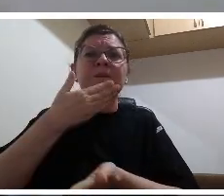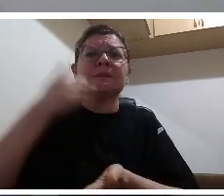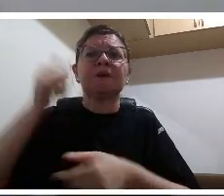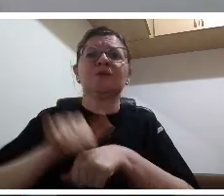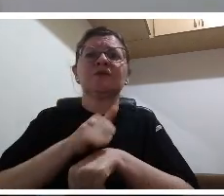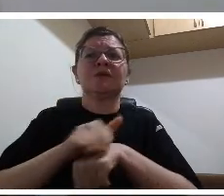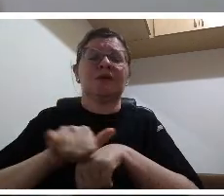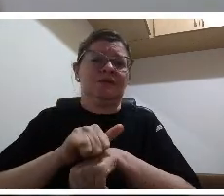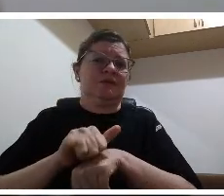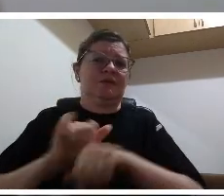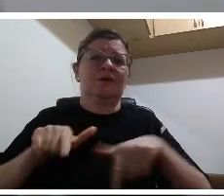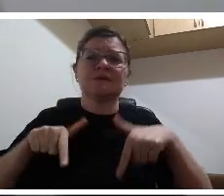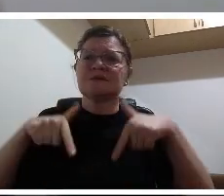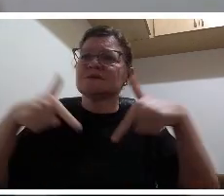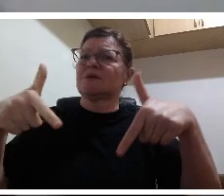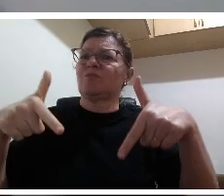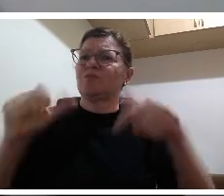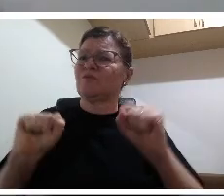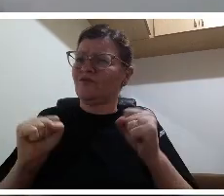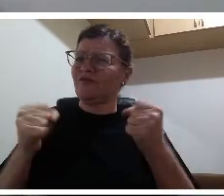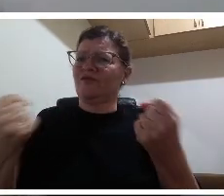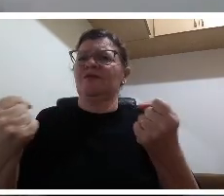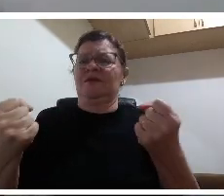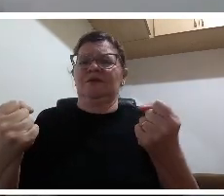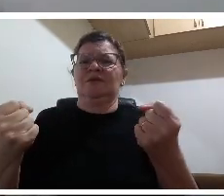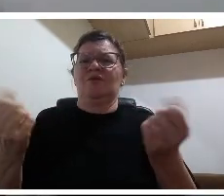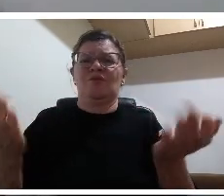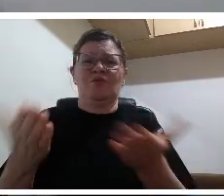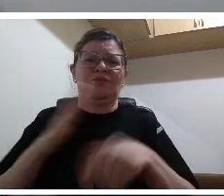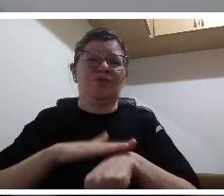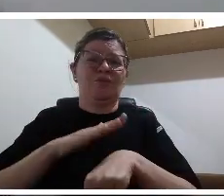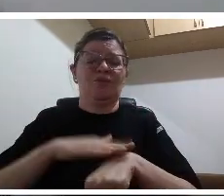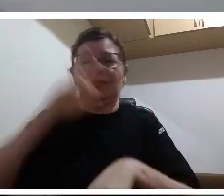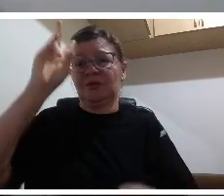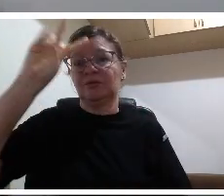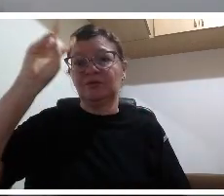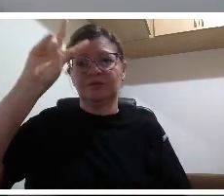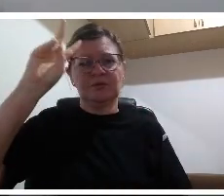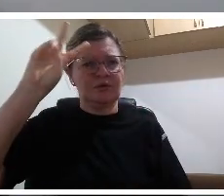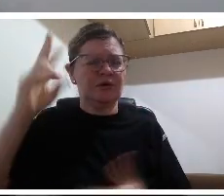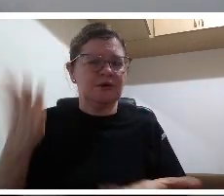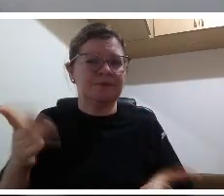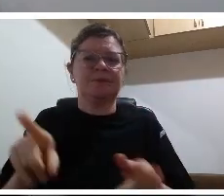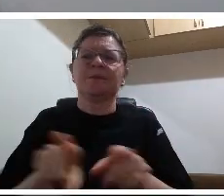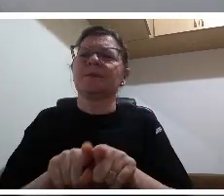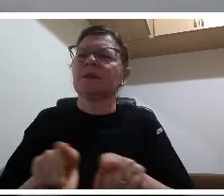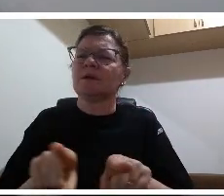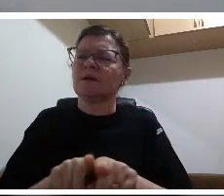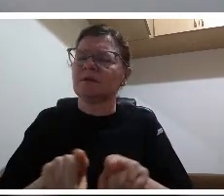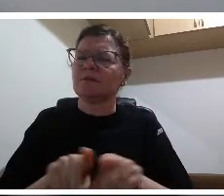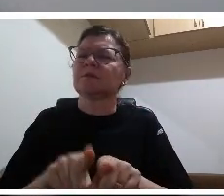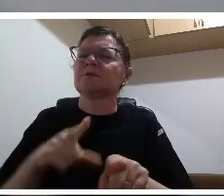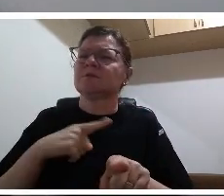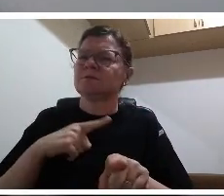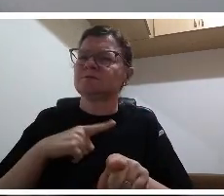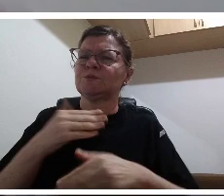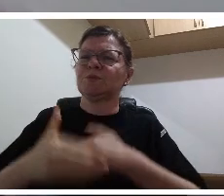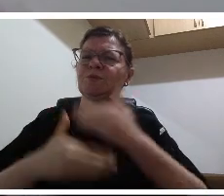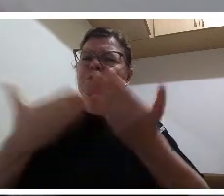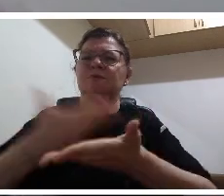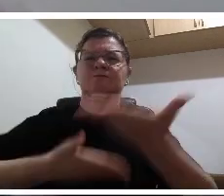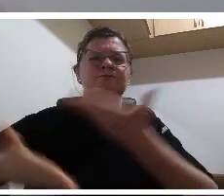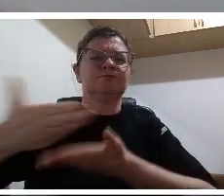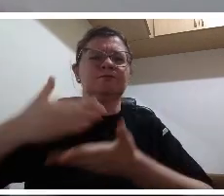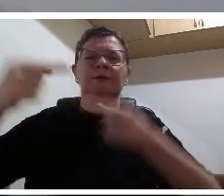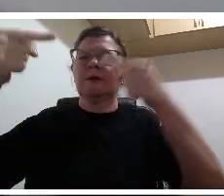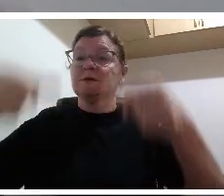e de como conseguir esse desafio do novo então né a minha gratidão aí a todos os envolvidos né